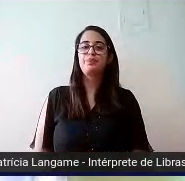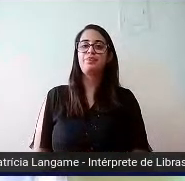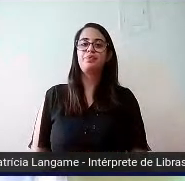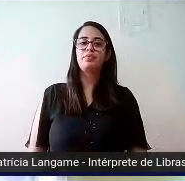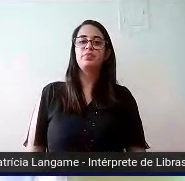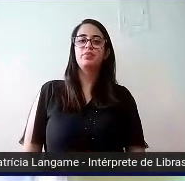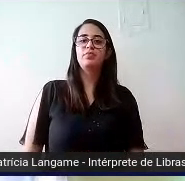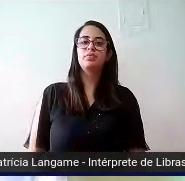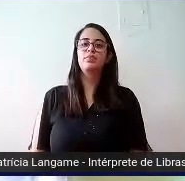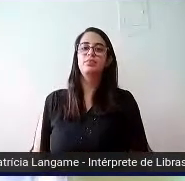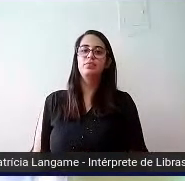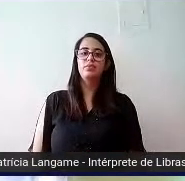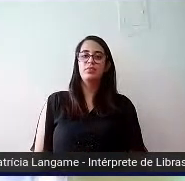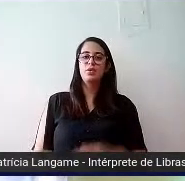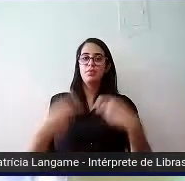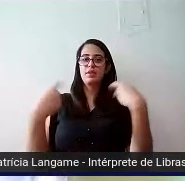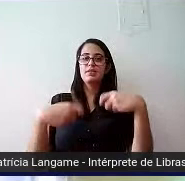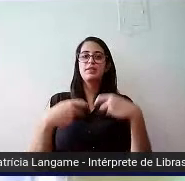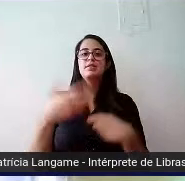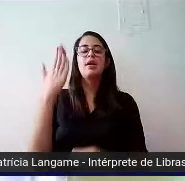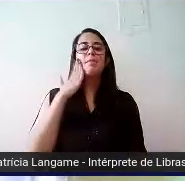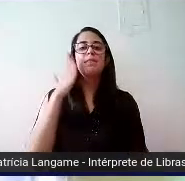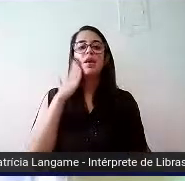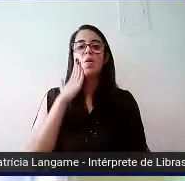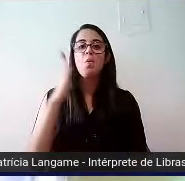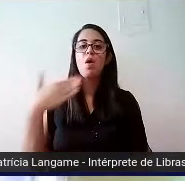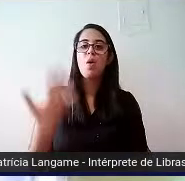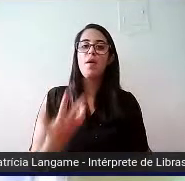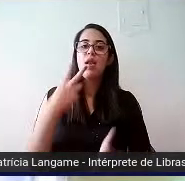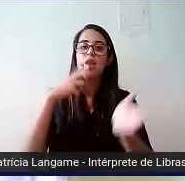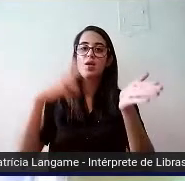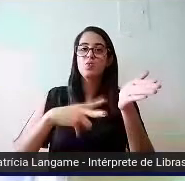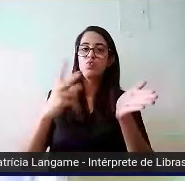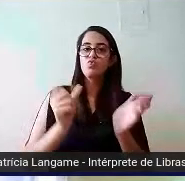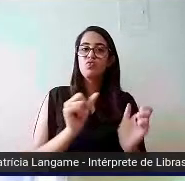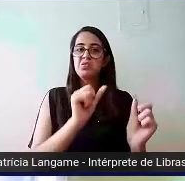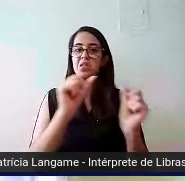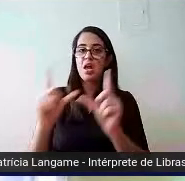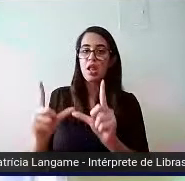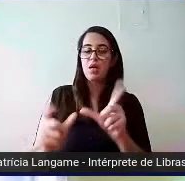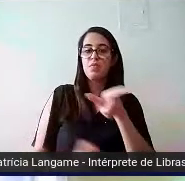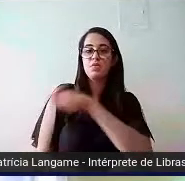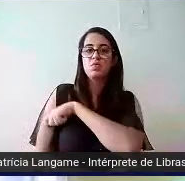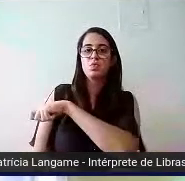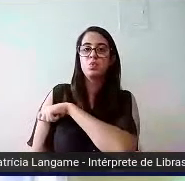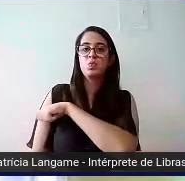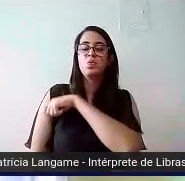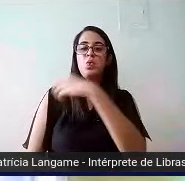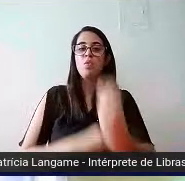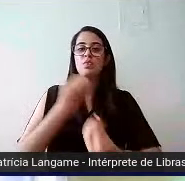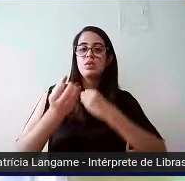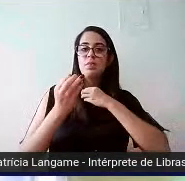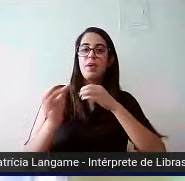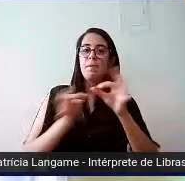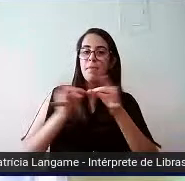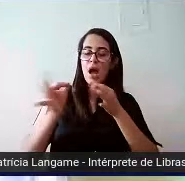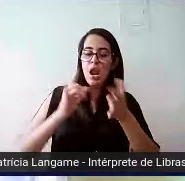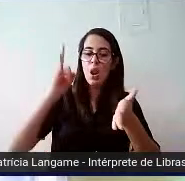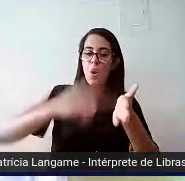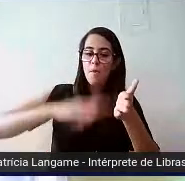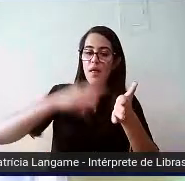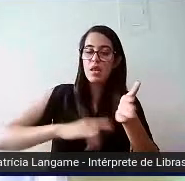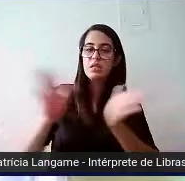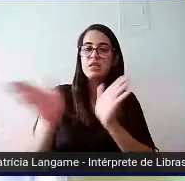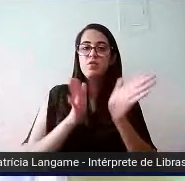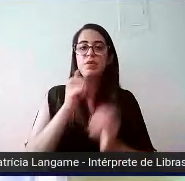necessário você saber, por exemplo, qual é o leitor de telas que o aluno costuma usar, como se prepara um documento acessível. Por exemplo,